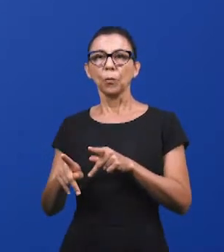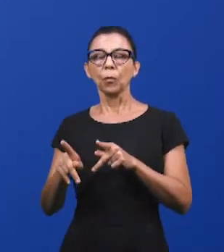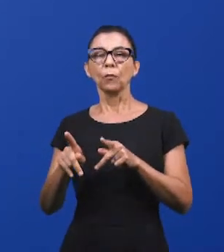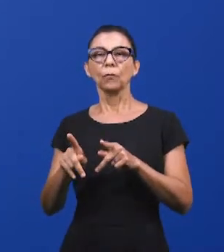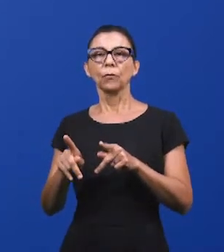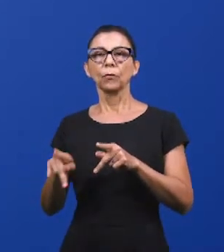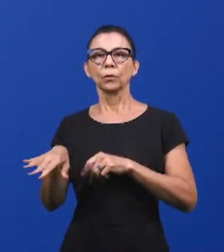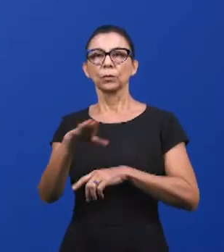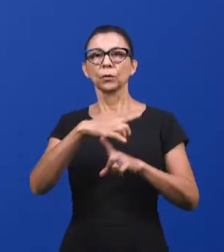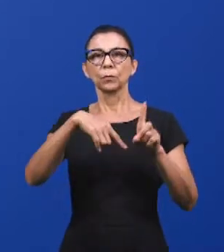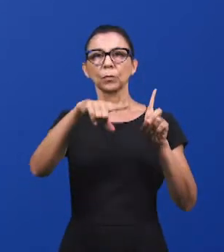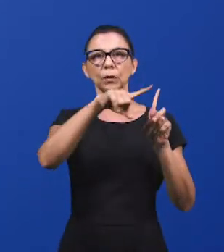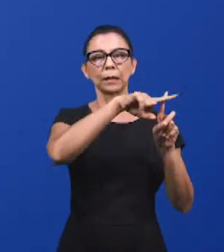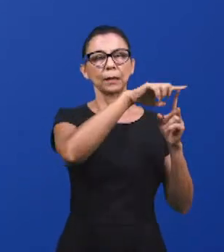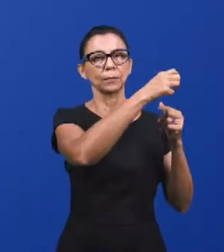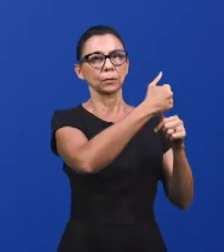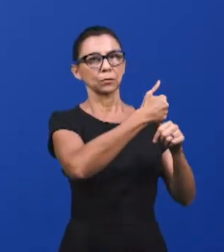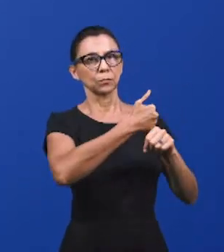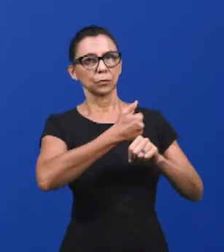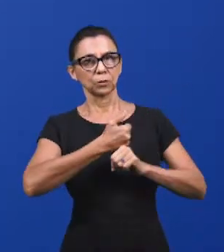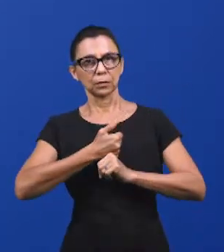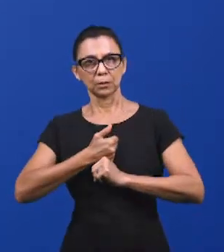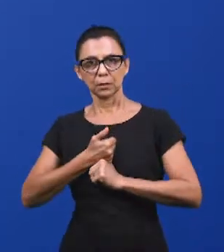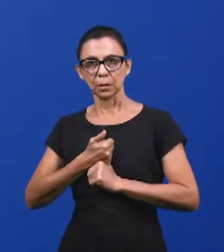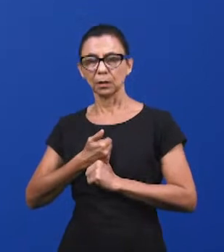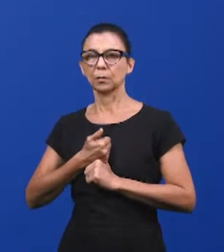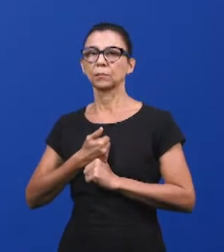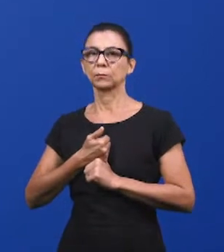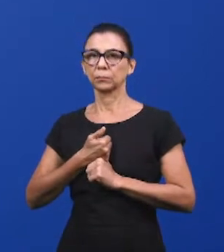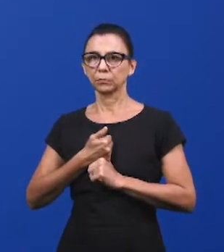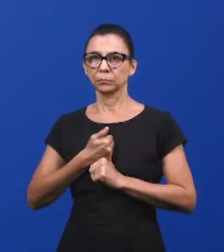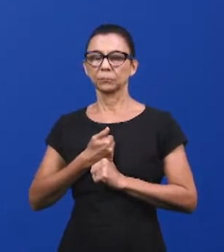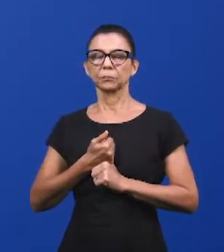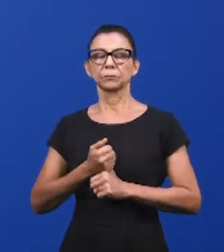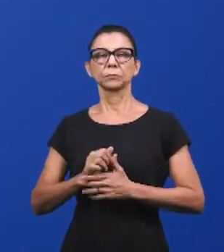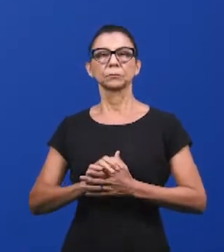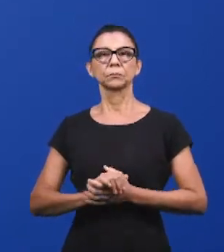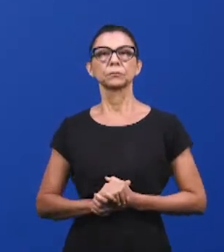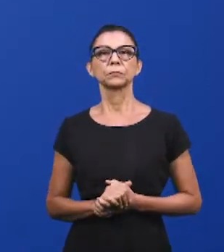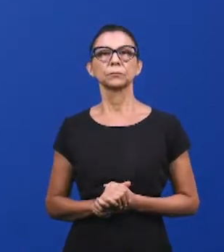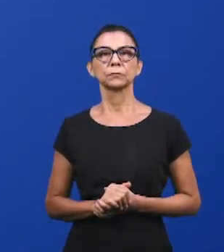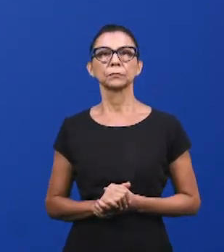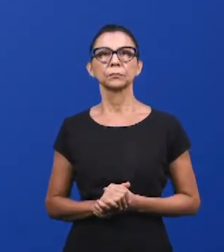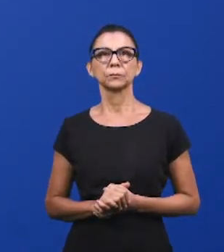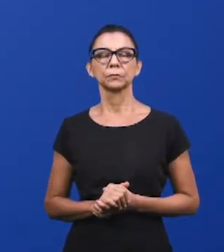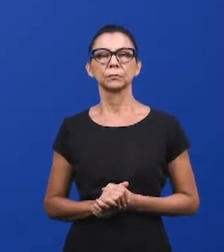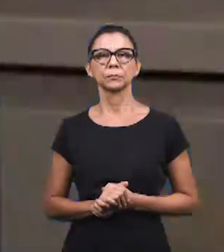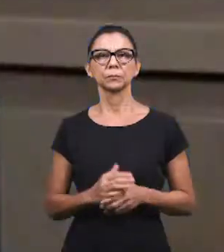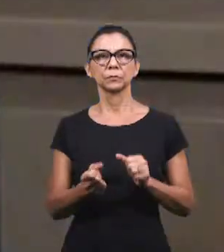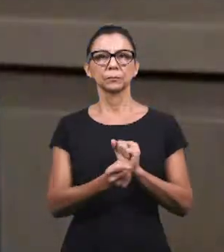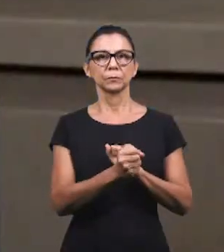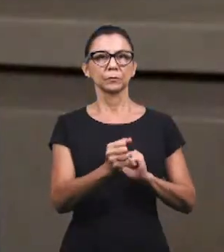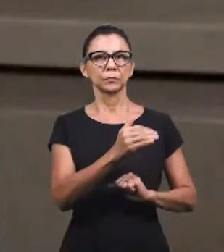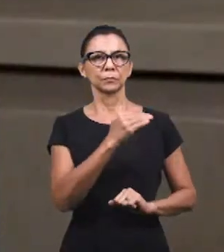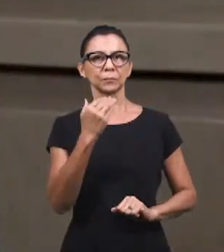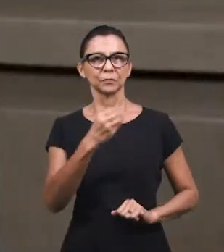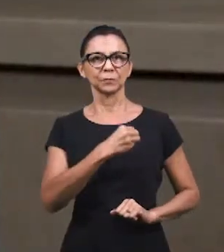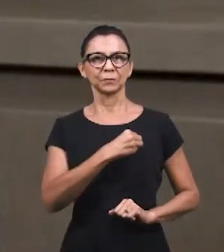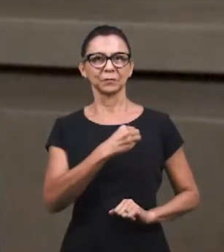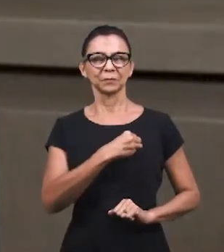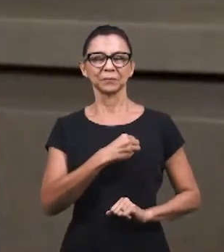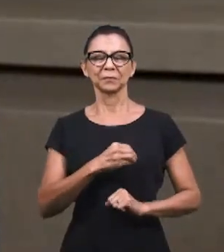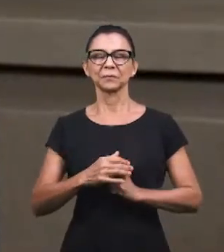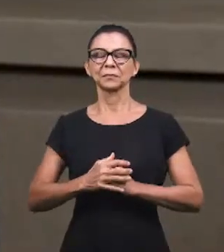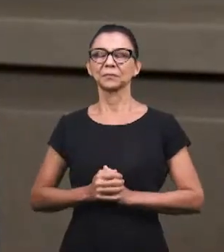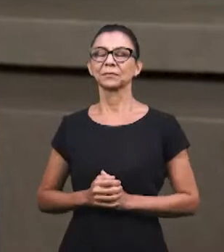vos chamou das trevas para a sua maravilhosa luz. Amém. A paz do Senhor Jesus. Amém, irmã Michele.